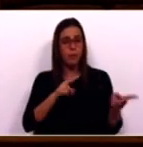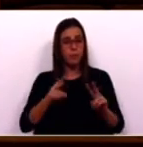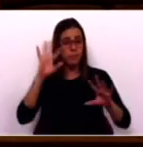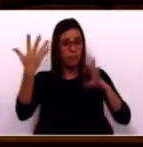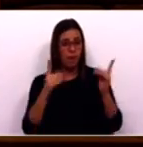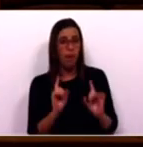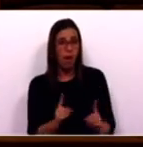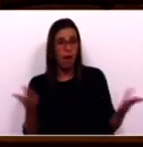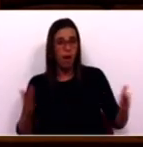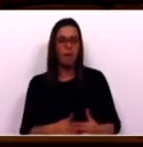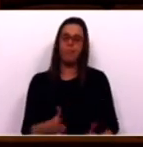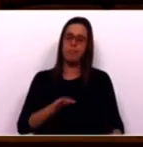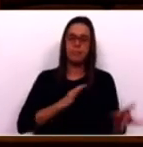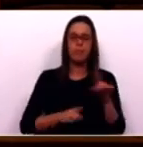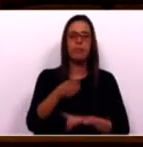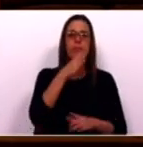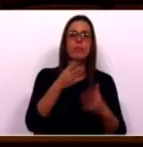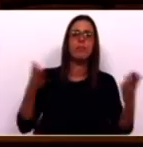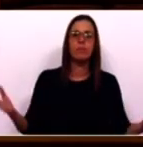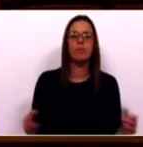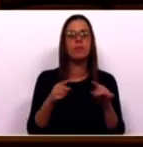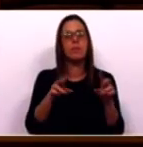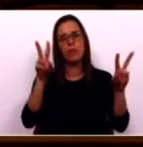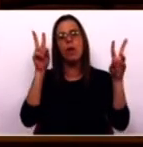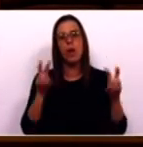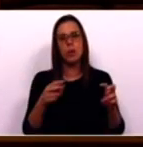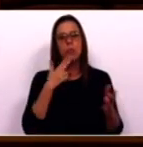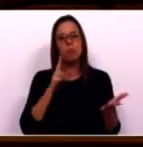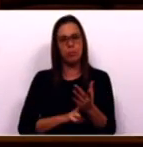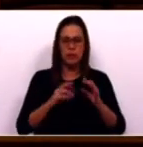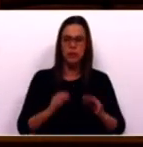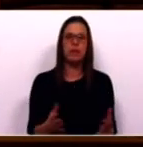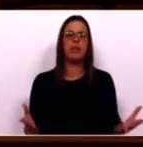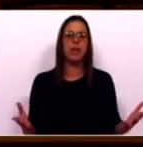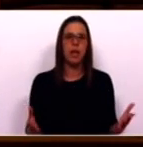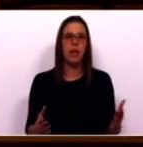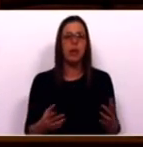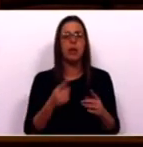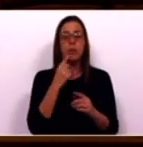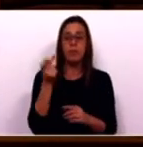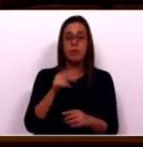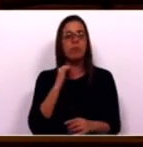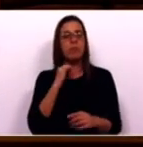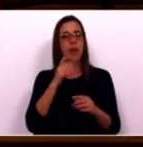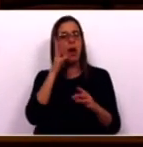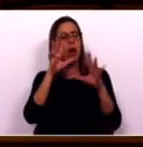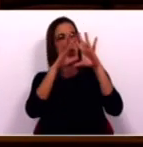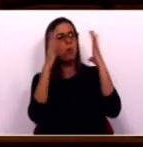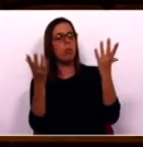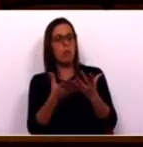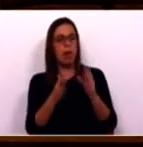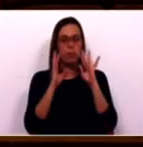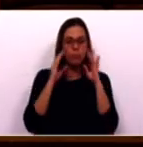alterações climáticas? Mas, senhoras e senhores deputados, isto é um assunto muito sério. Mitigar o fenómeno do aquecimento global